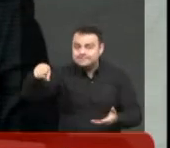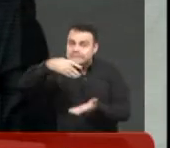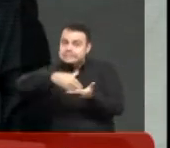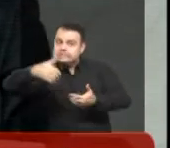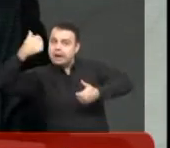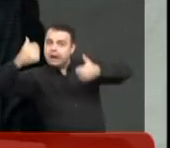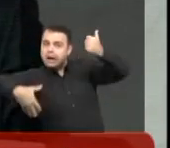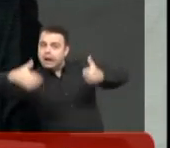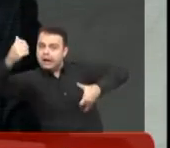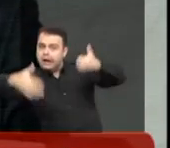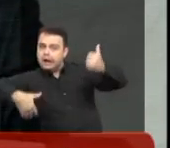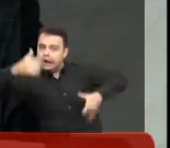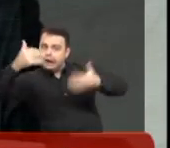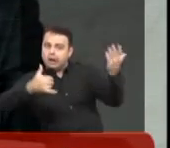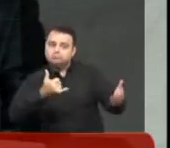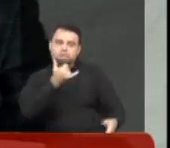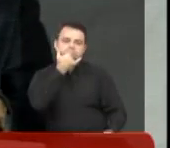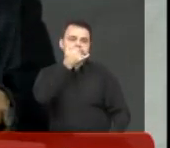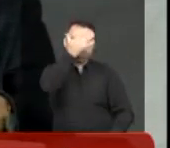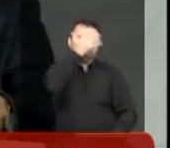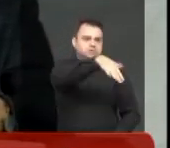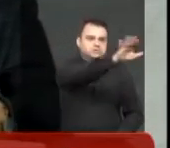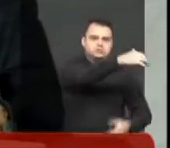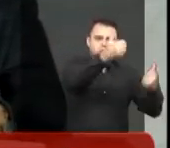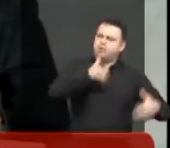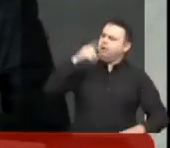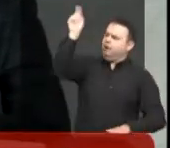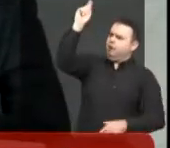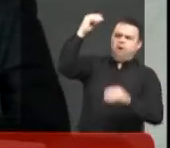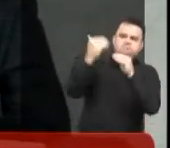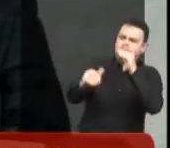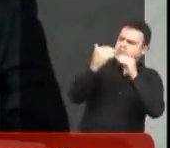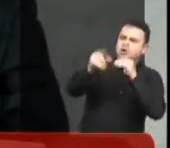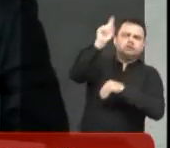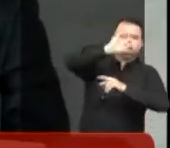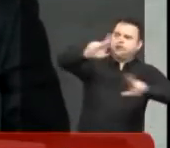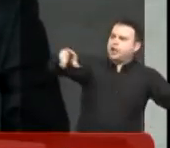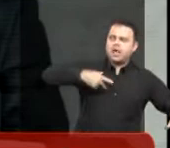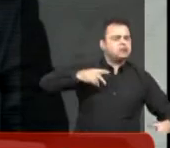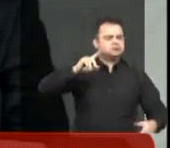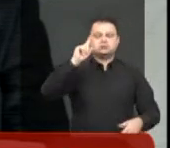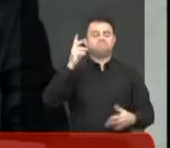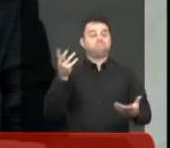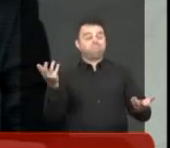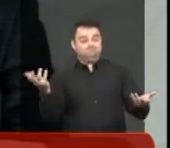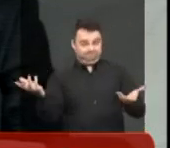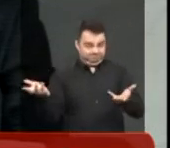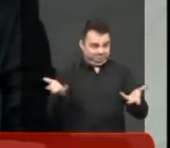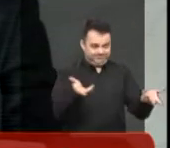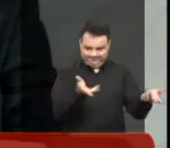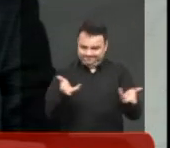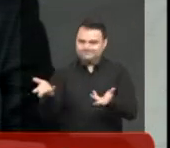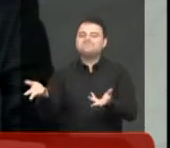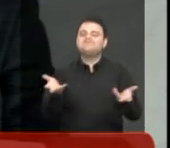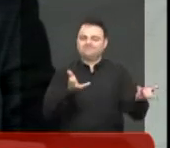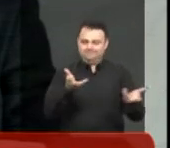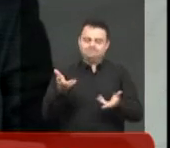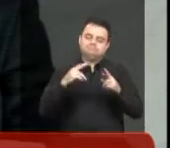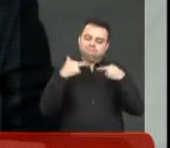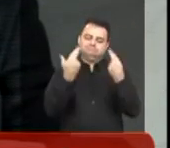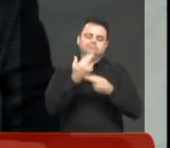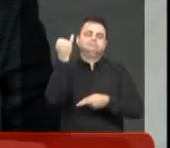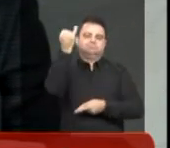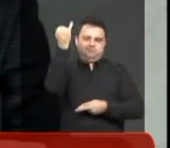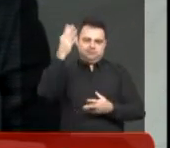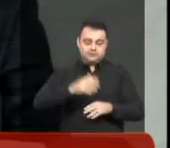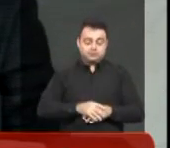pelo secretário não era confirmado pelos usuários. Se não bastasse, eu